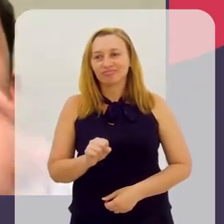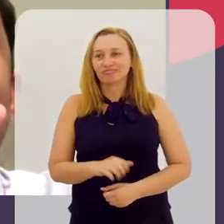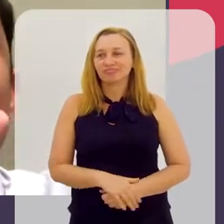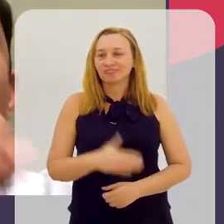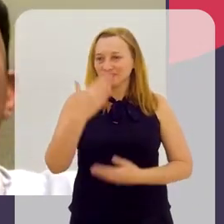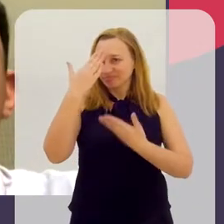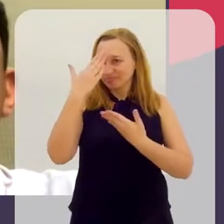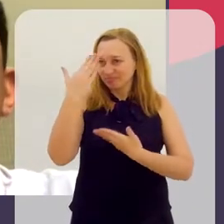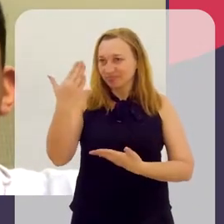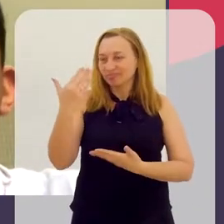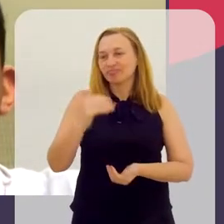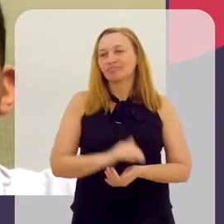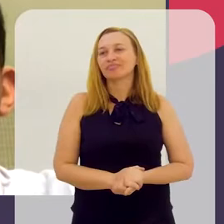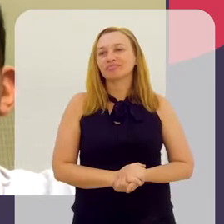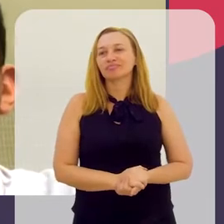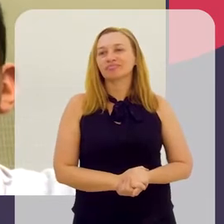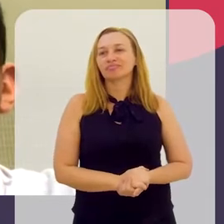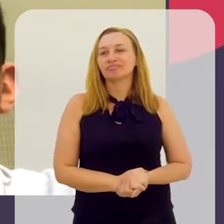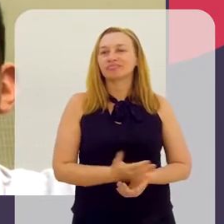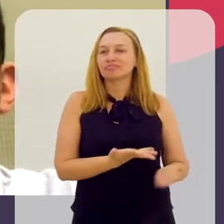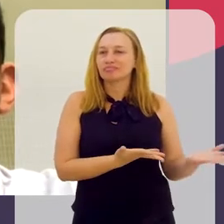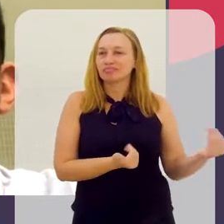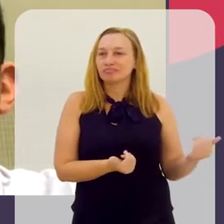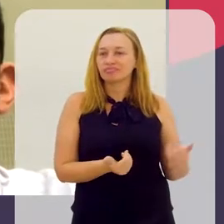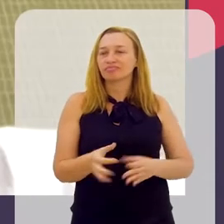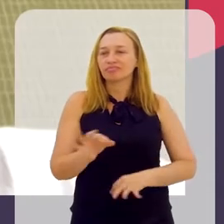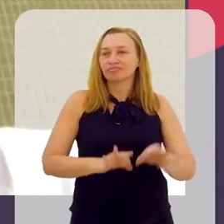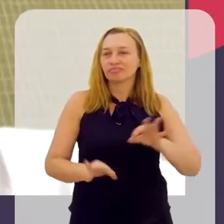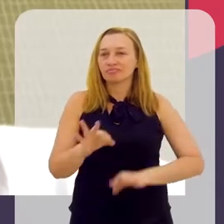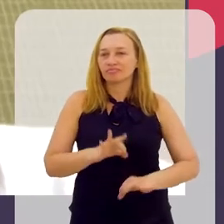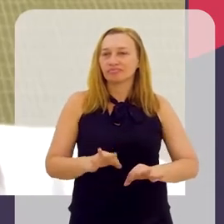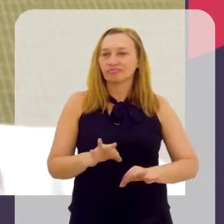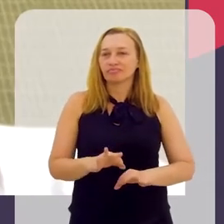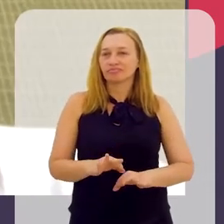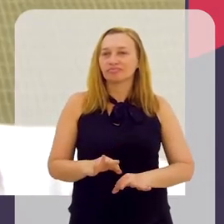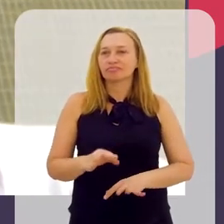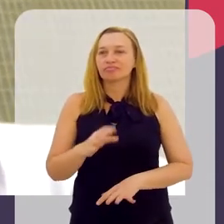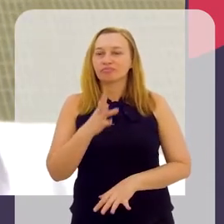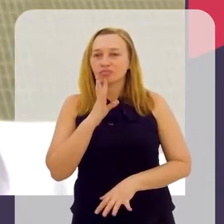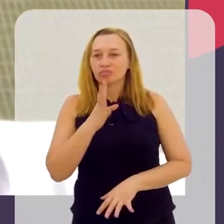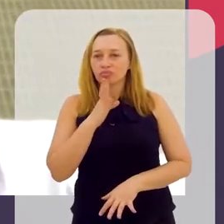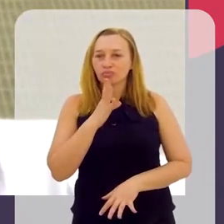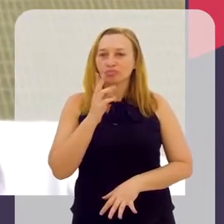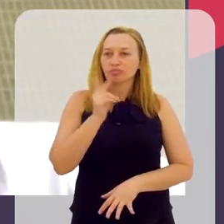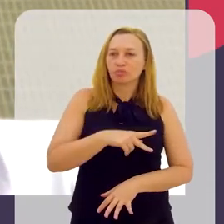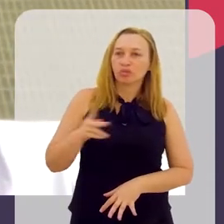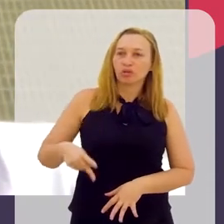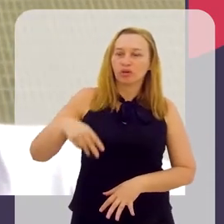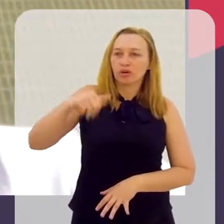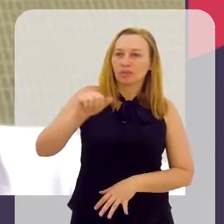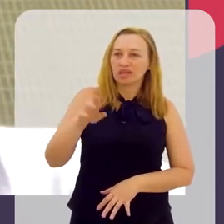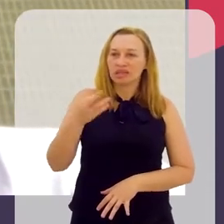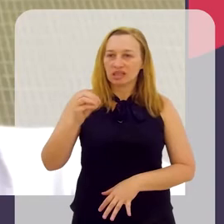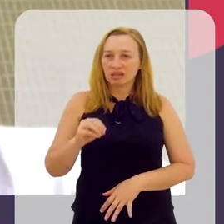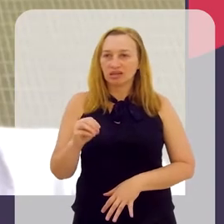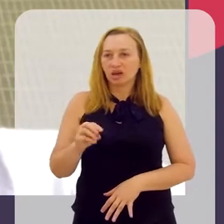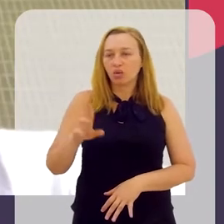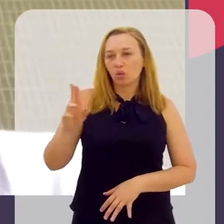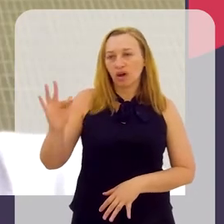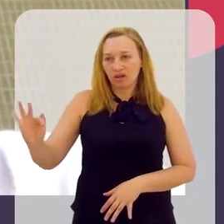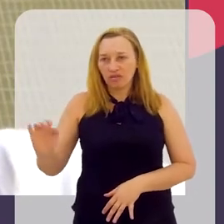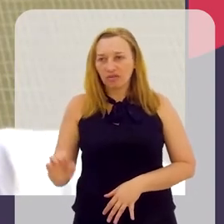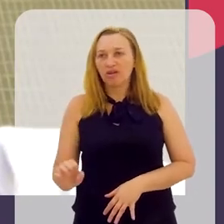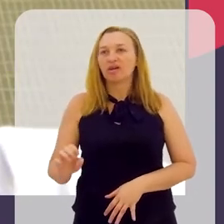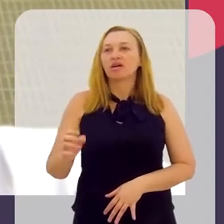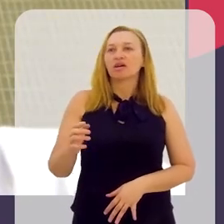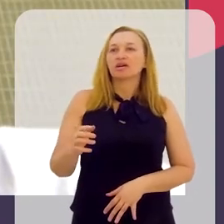Sim, graças aos jovens talentos, né? Eu conheci o professor Marcelo, né? O professor Marcelo Ladawenz,